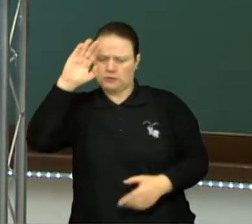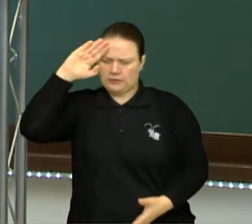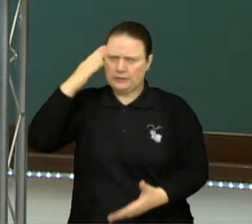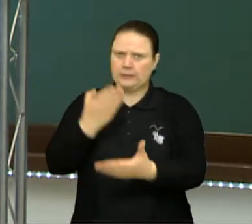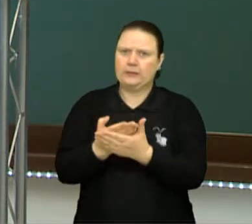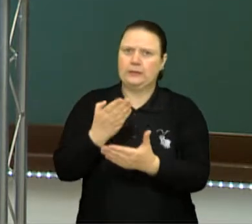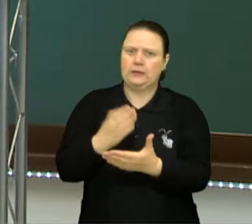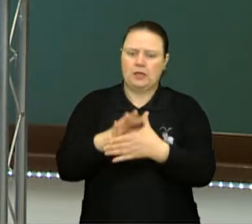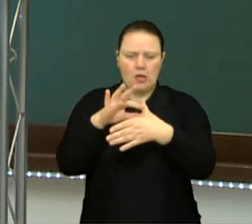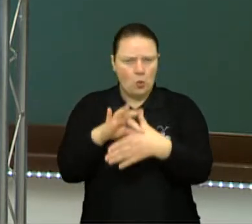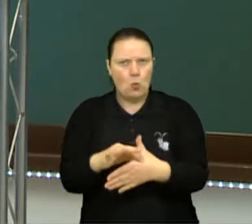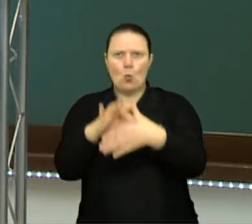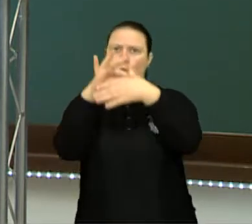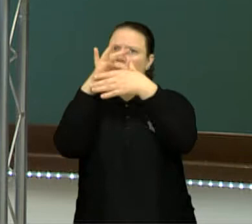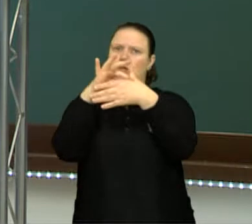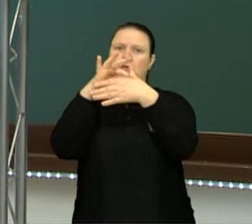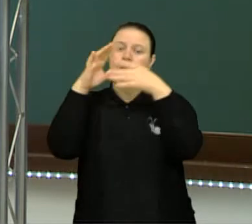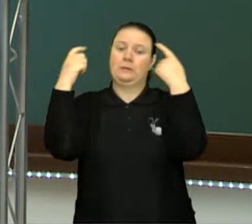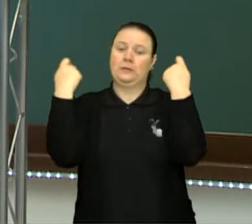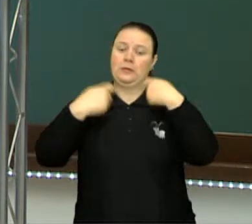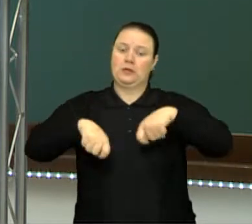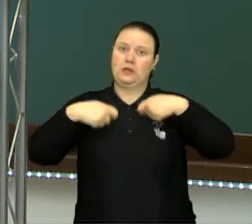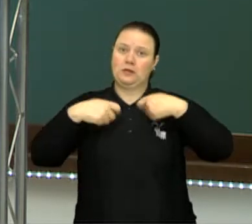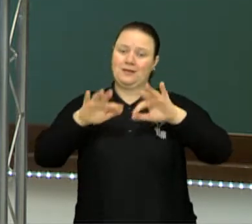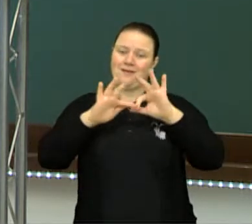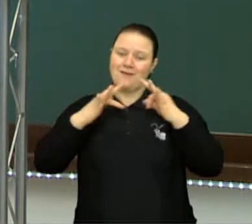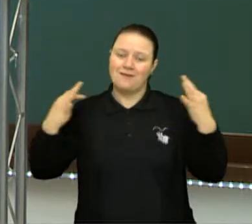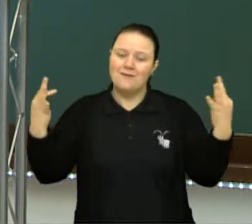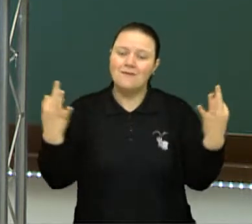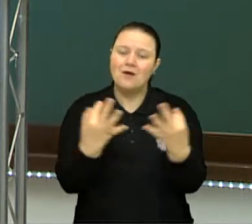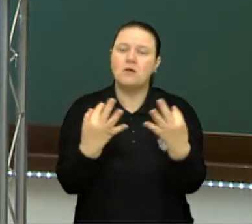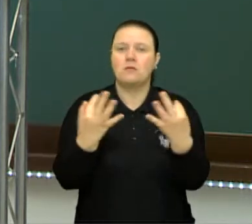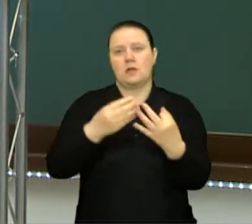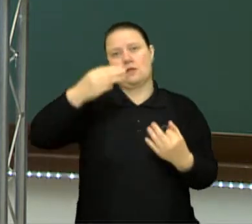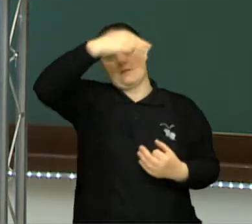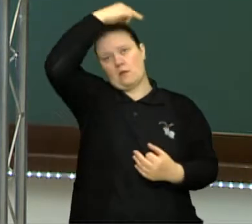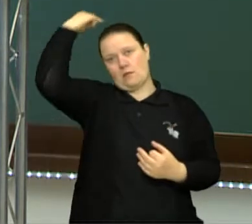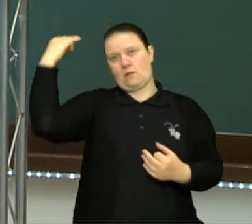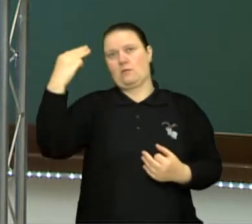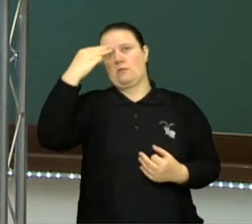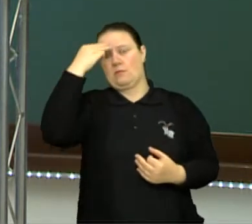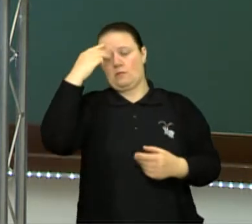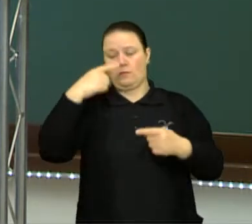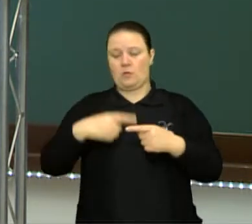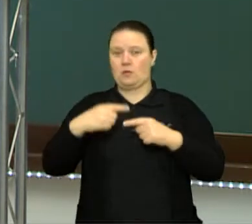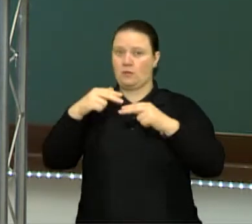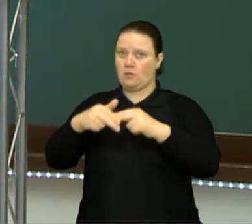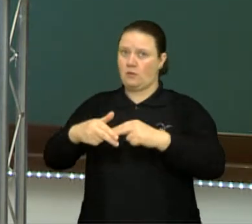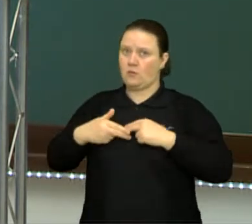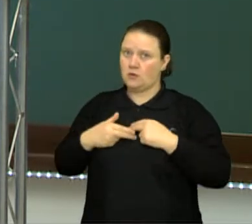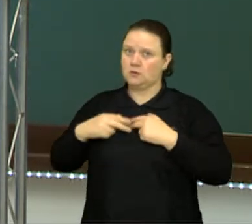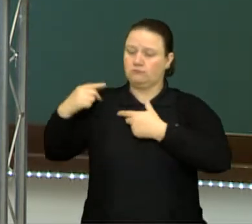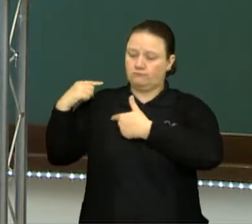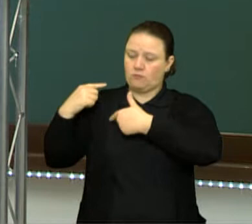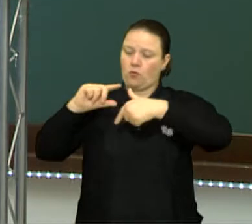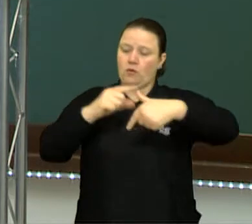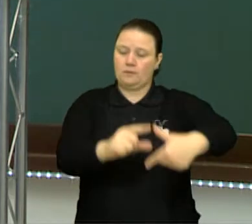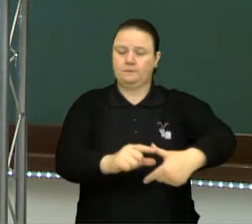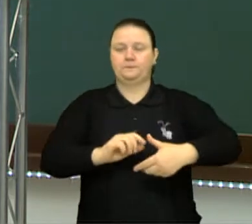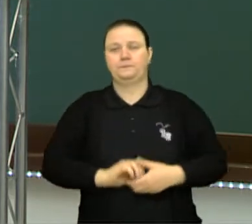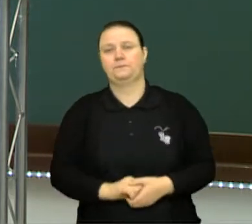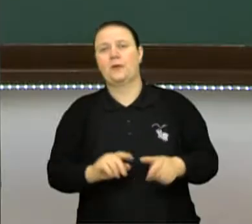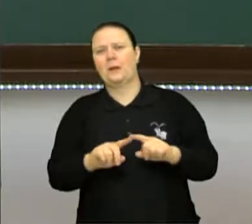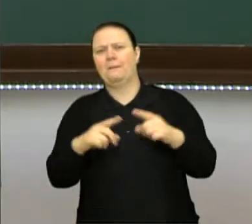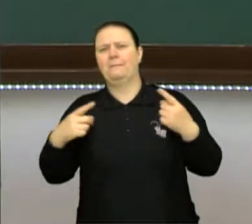legitimamente aquele vinculado à família de Maomé, por isso tem uma veia mais tradicionalista. Mas